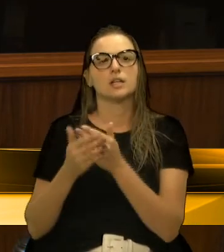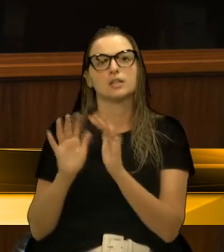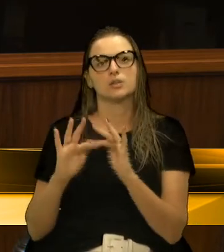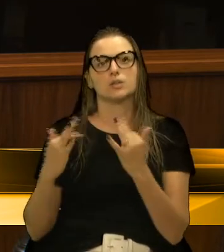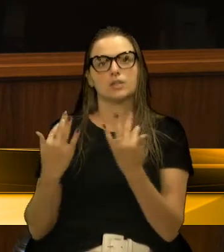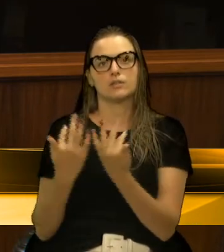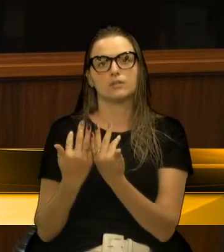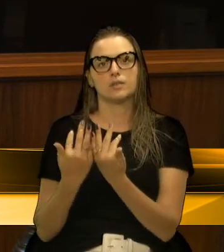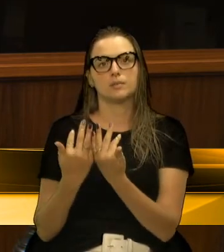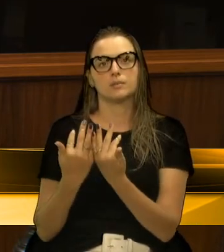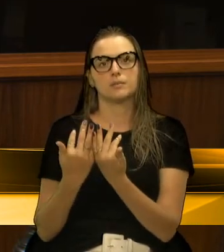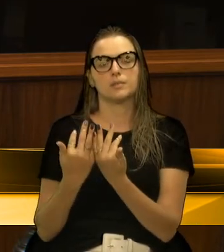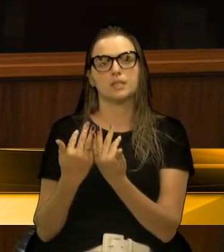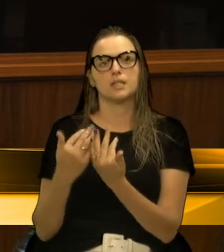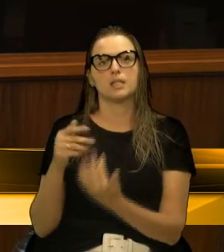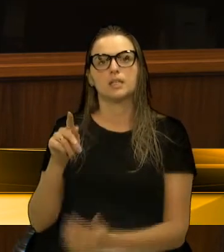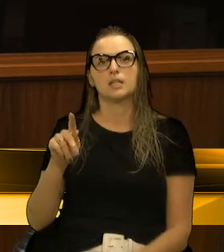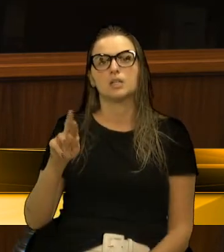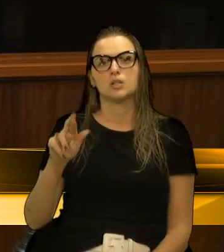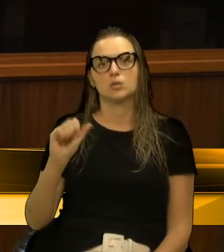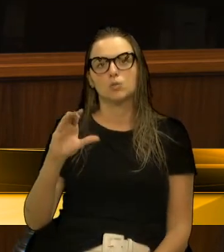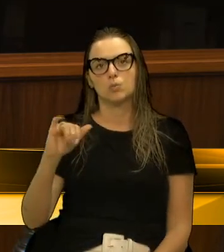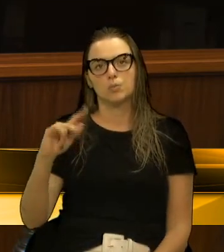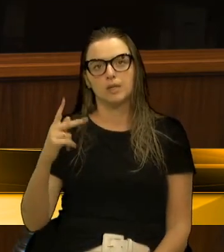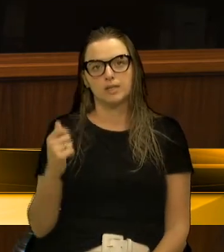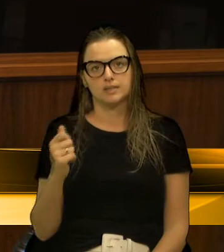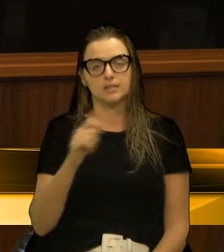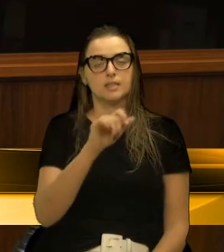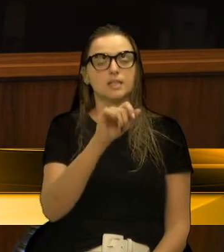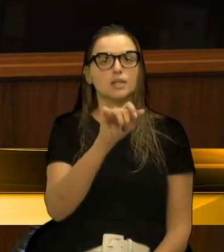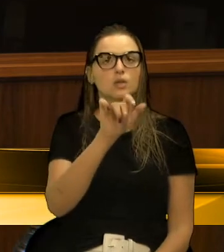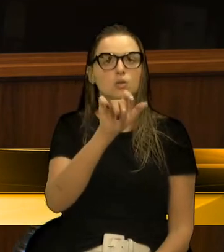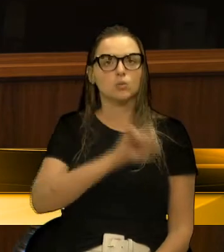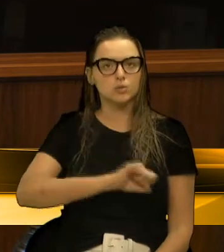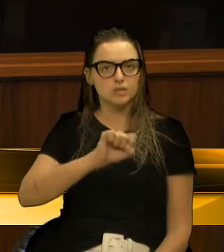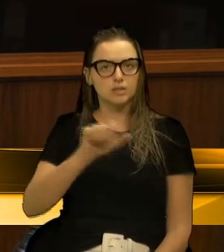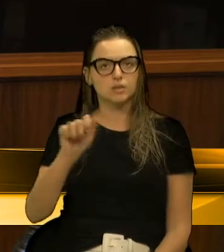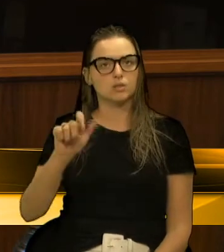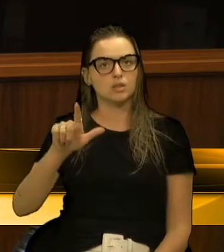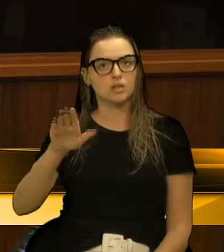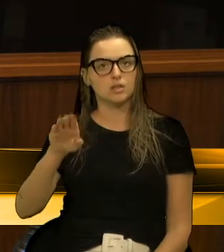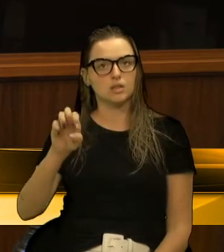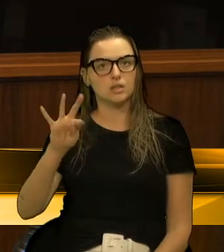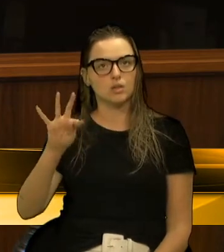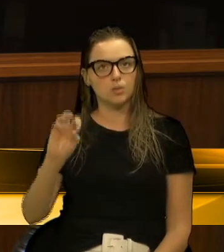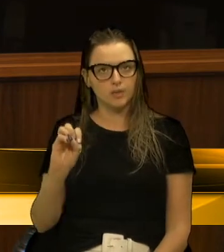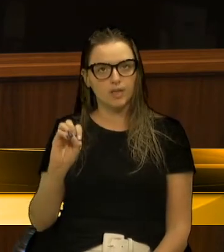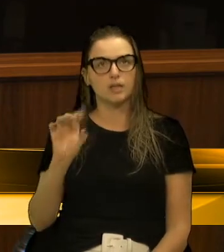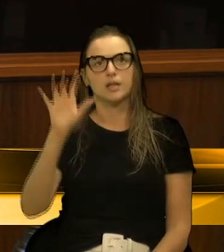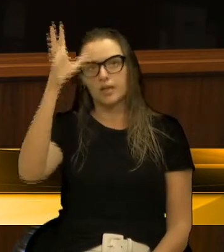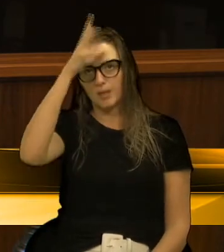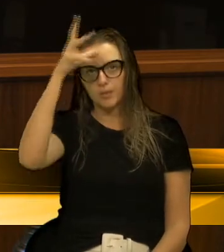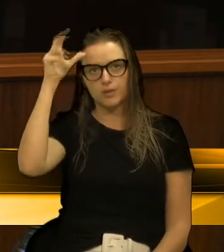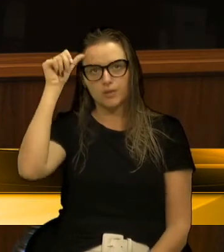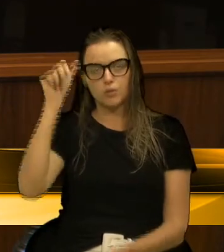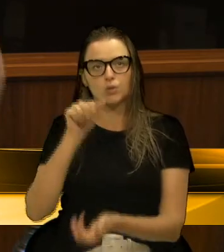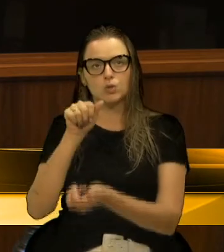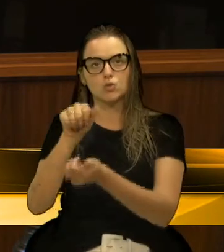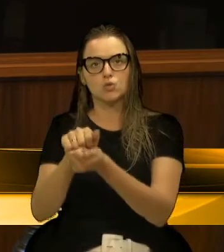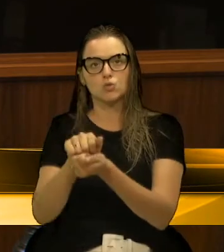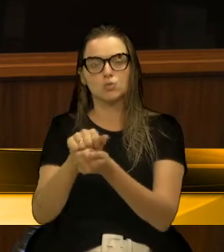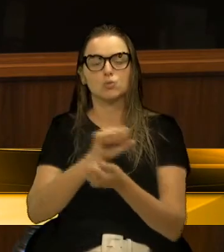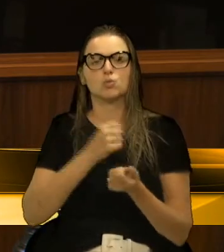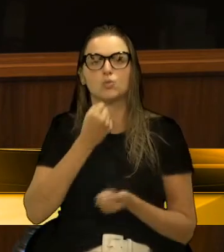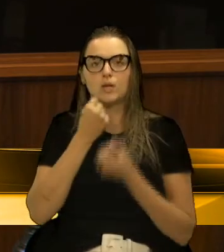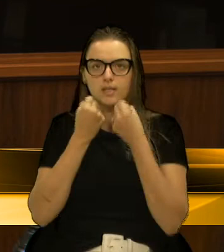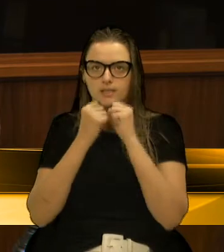pracinha, que fez a passagem, o Alberto Arioli, e que a Prefeitura Municipal, através da Secretaria de Cultura